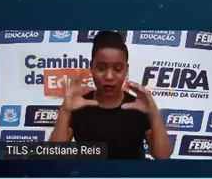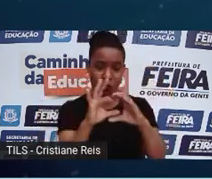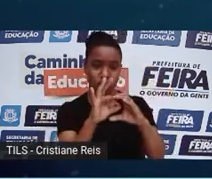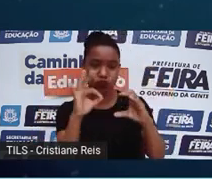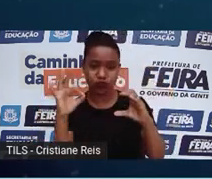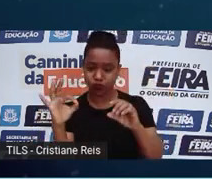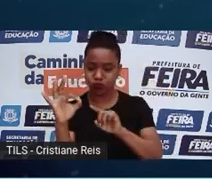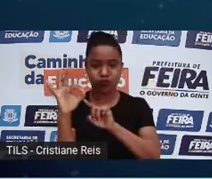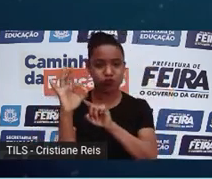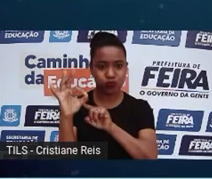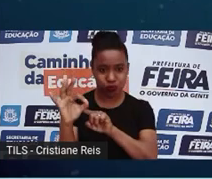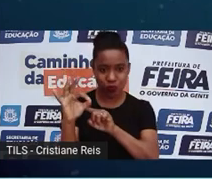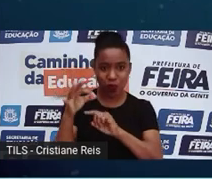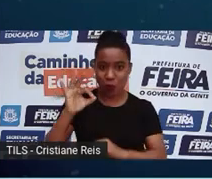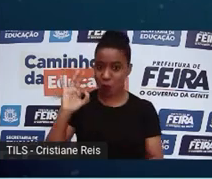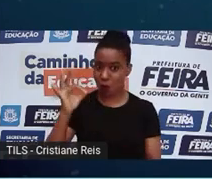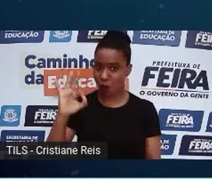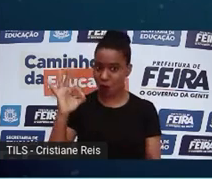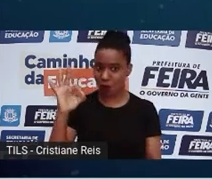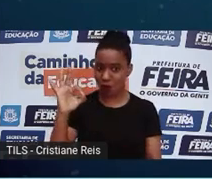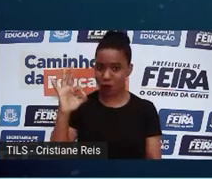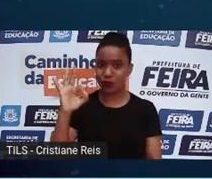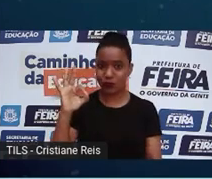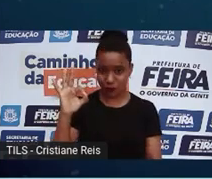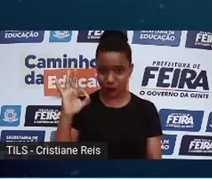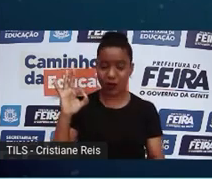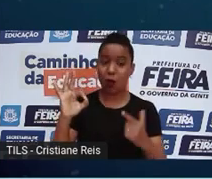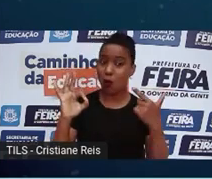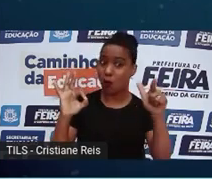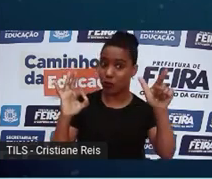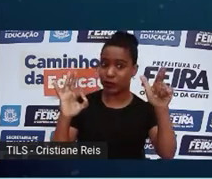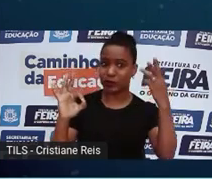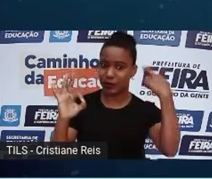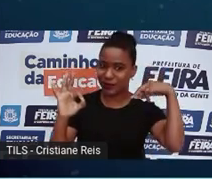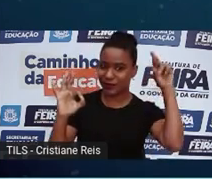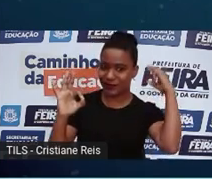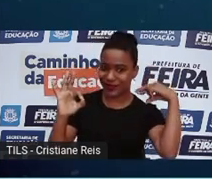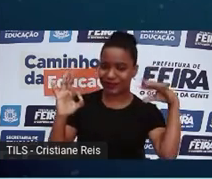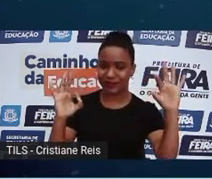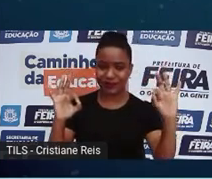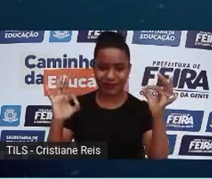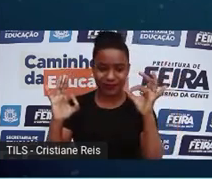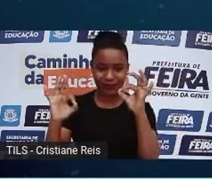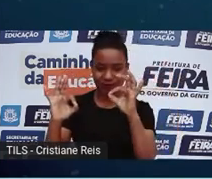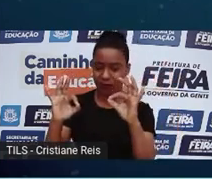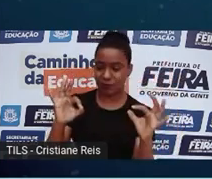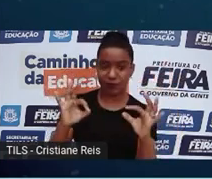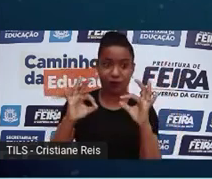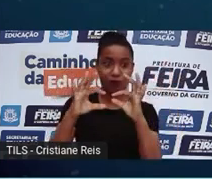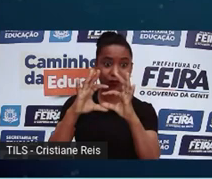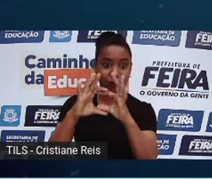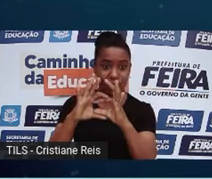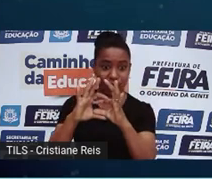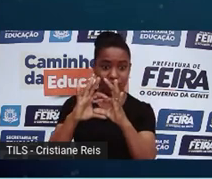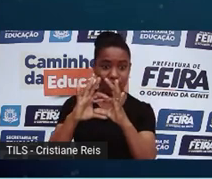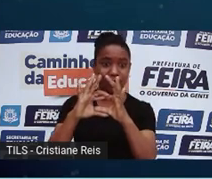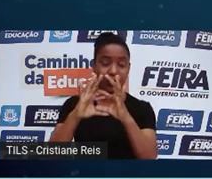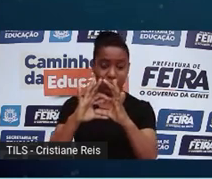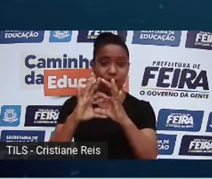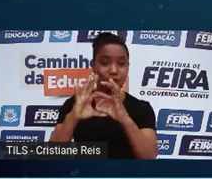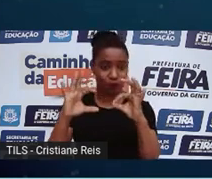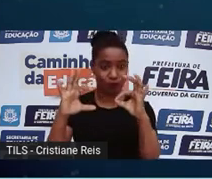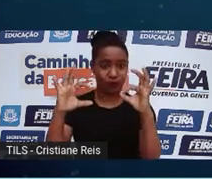de outra ovelha, retiraram um óvulo. O núcleo do óvulo foi removido e assim colocaram no lugar o núcleo da célula mamária,